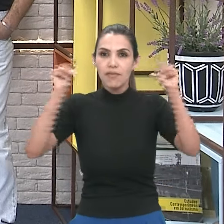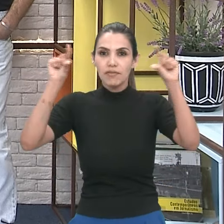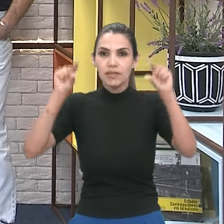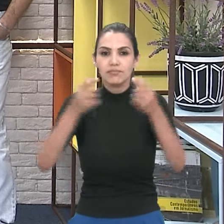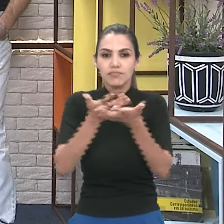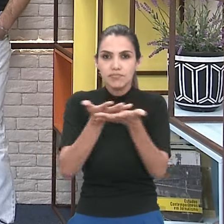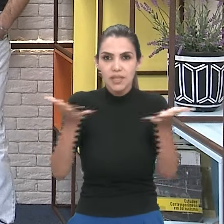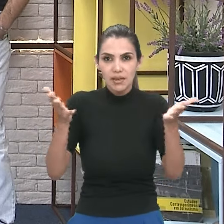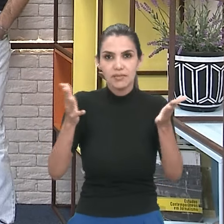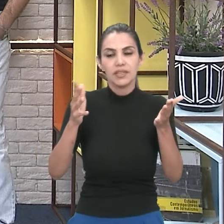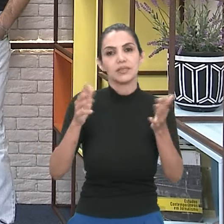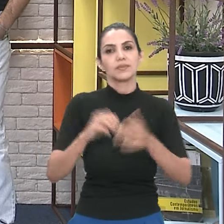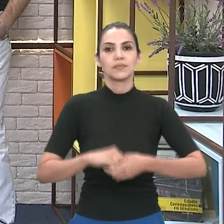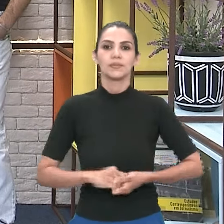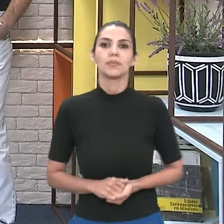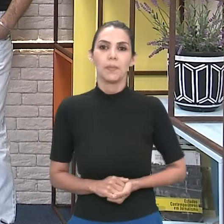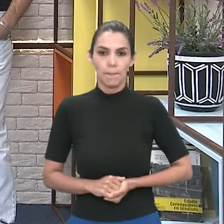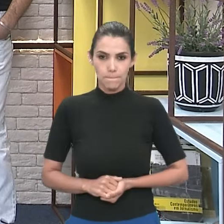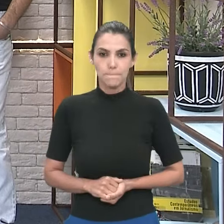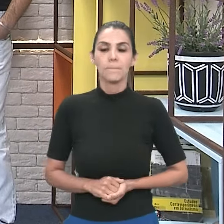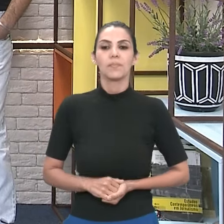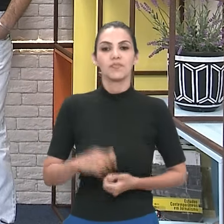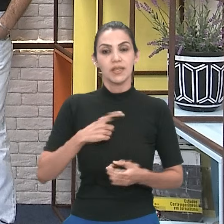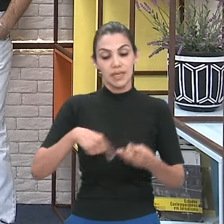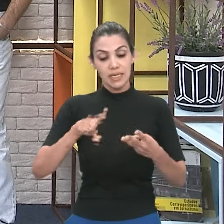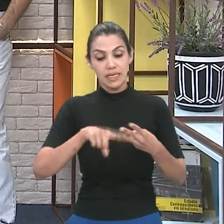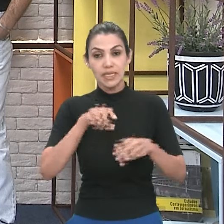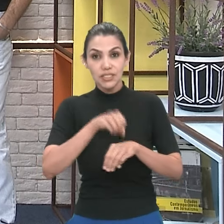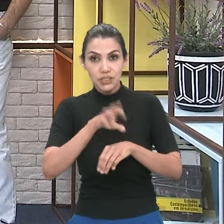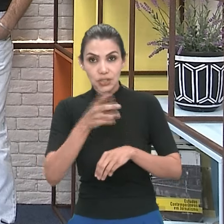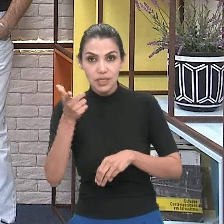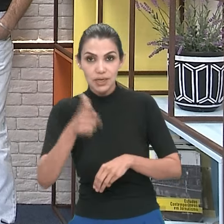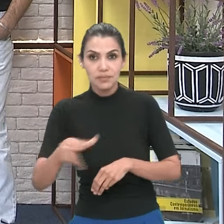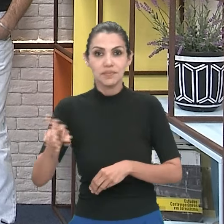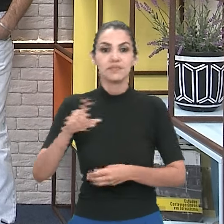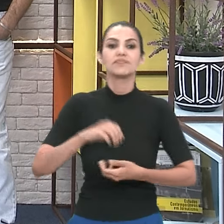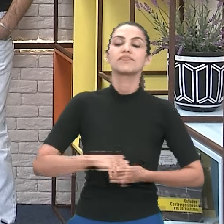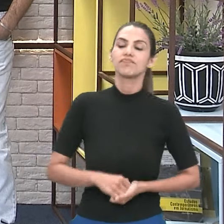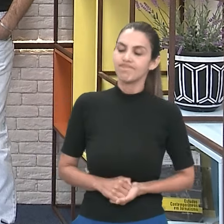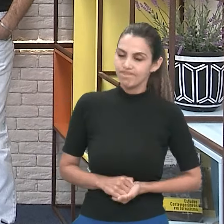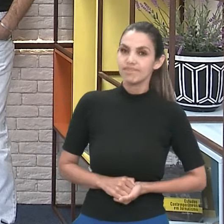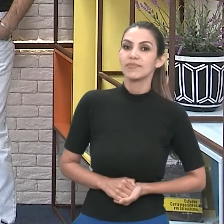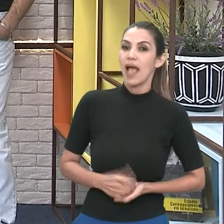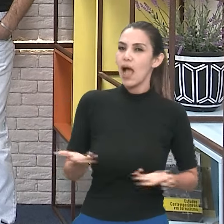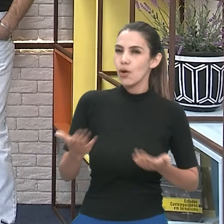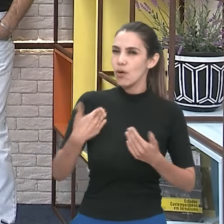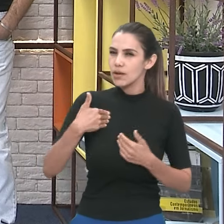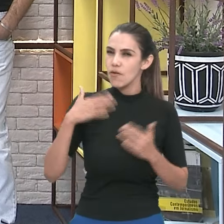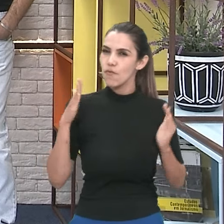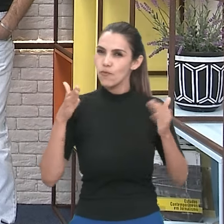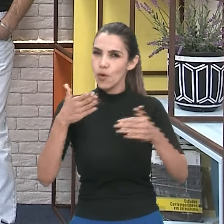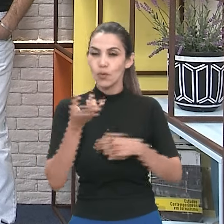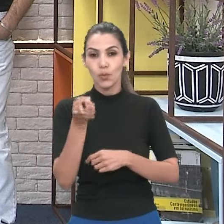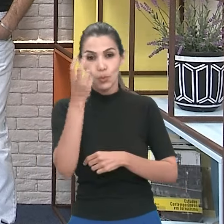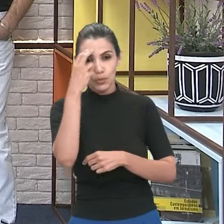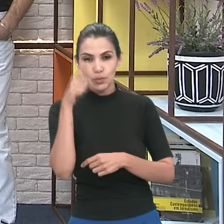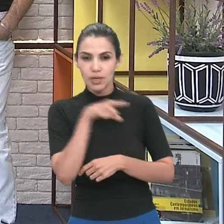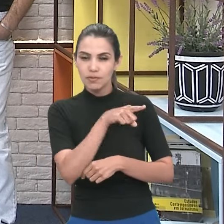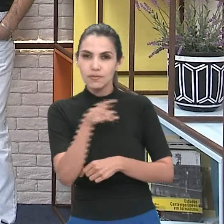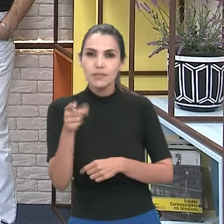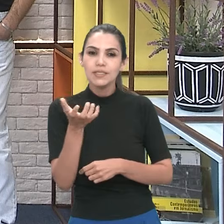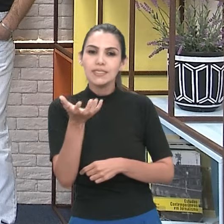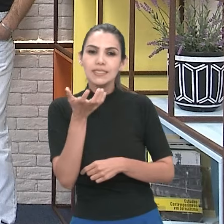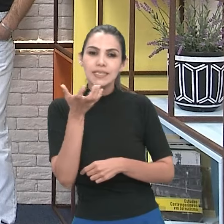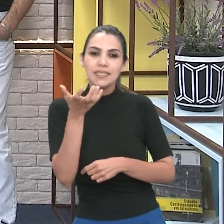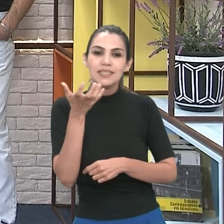do site. Muito bem. Temos mais uma dica ainda para você. Com certeza. Agora uma dica mais cultural para você que está querendo ir na